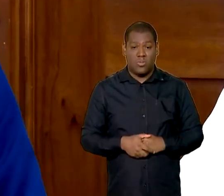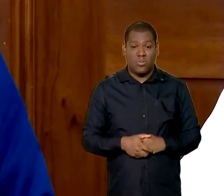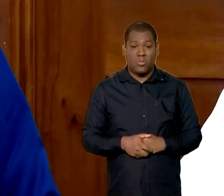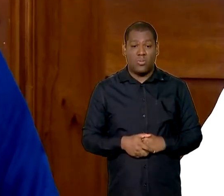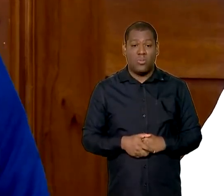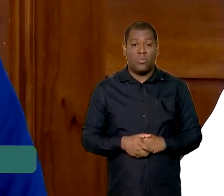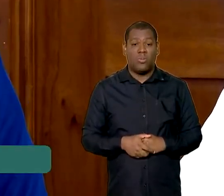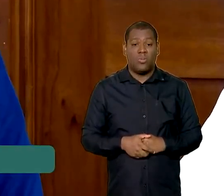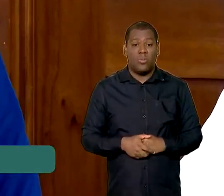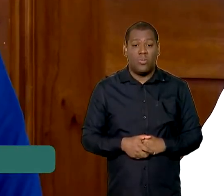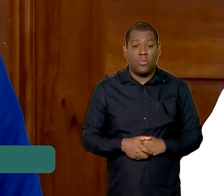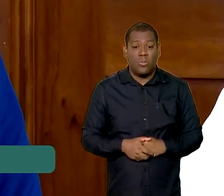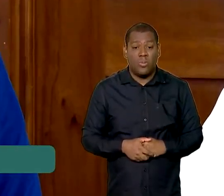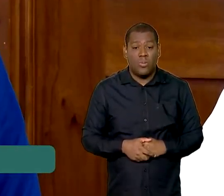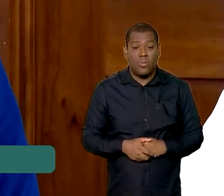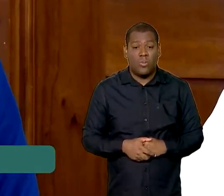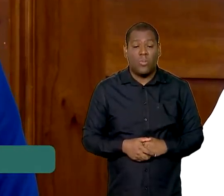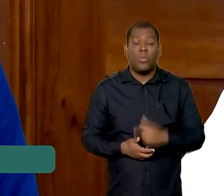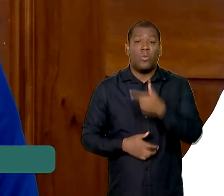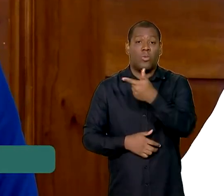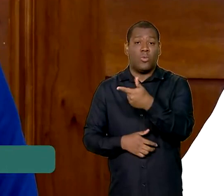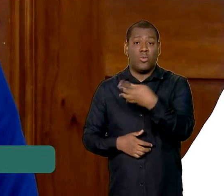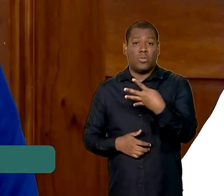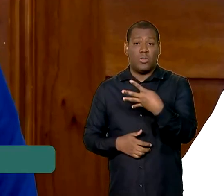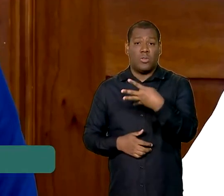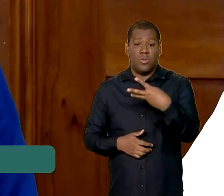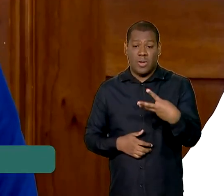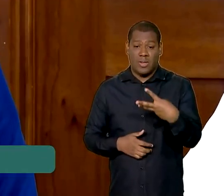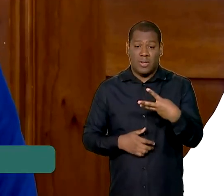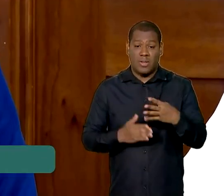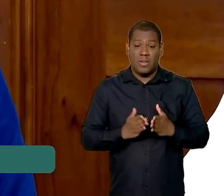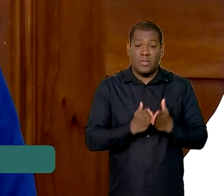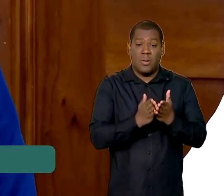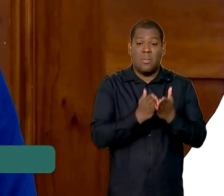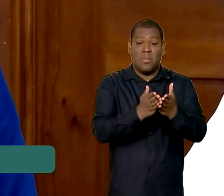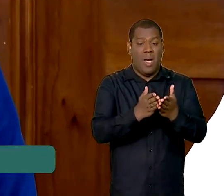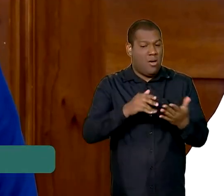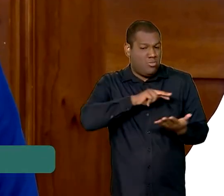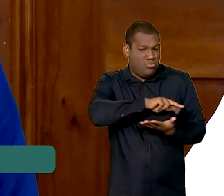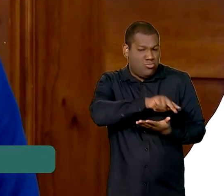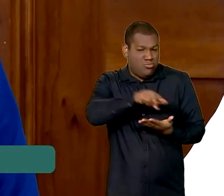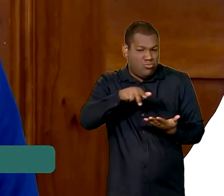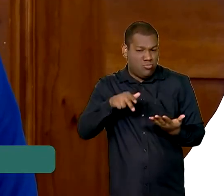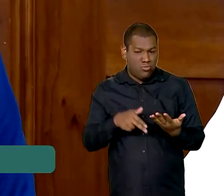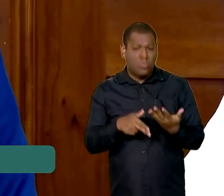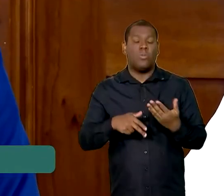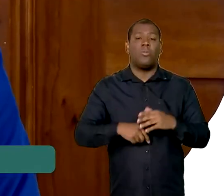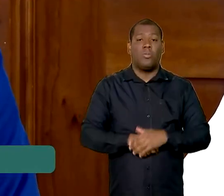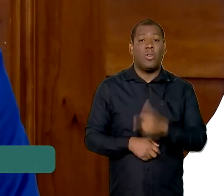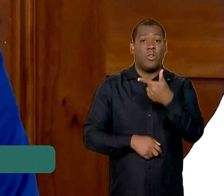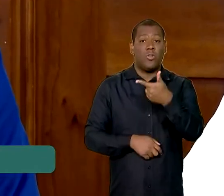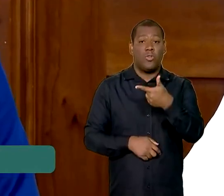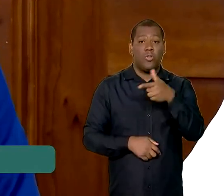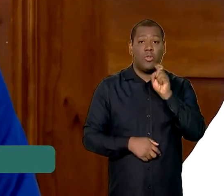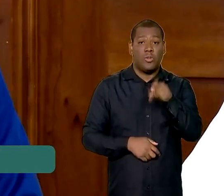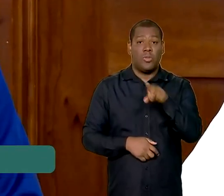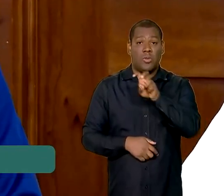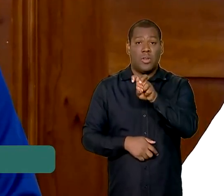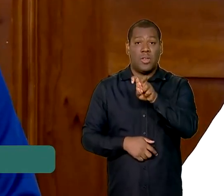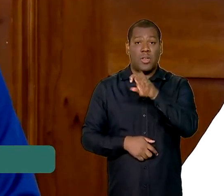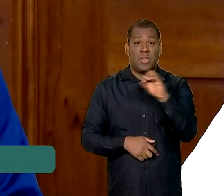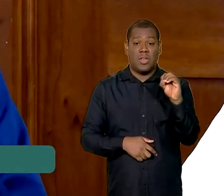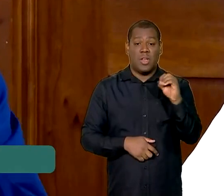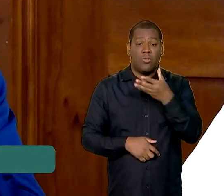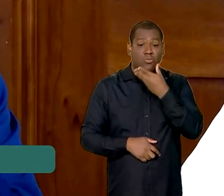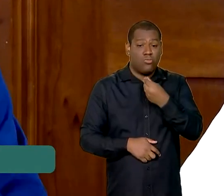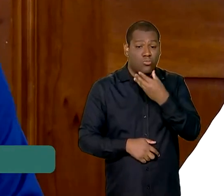243 embarcações, das mais diversas, e 2.500 homens